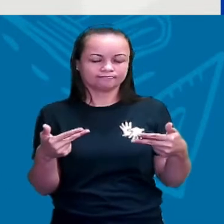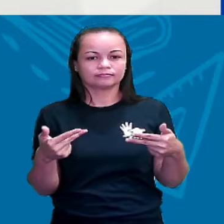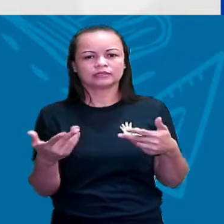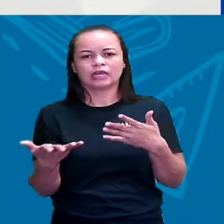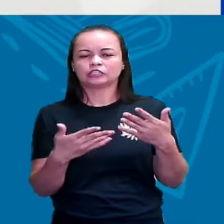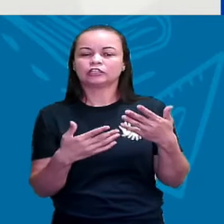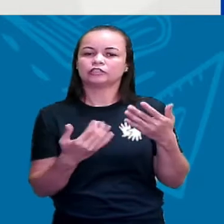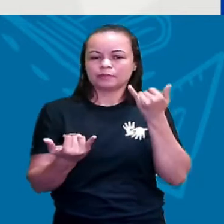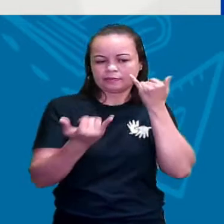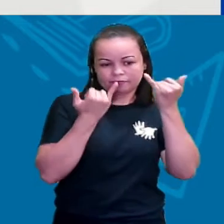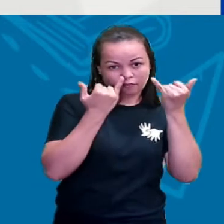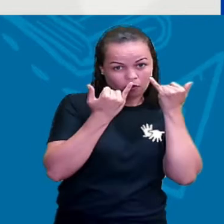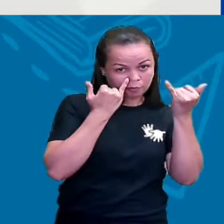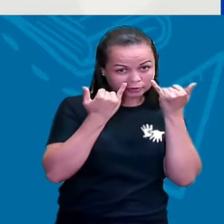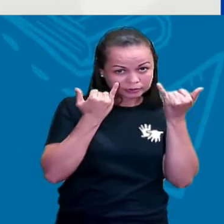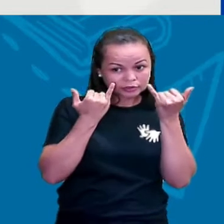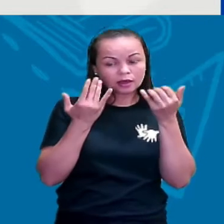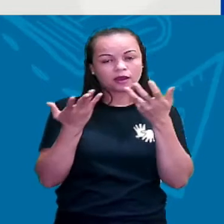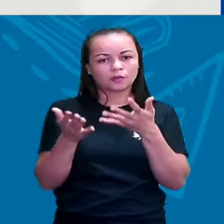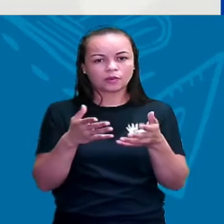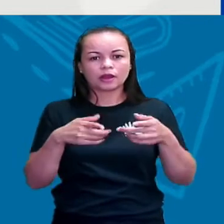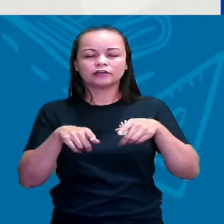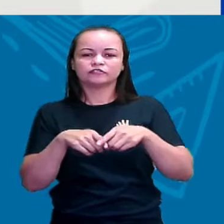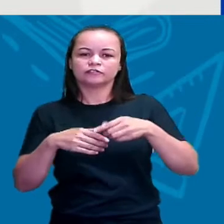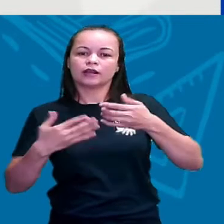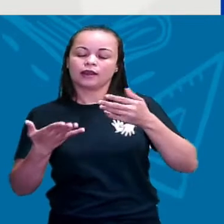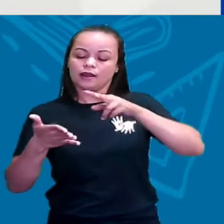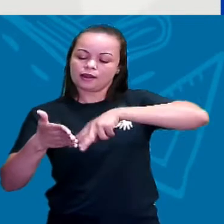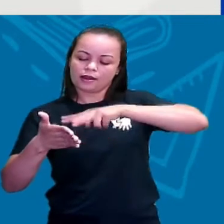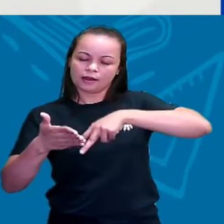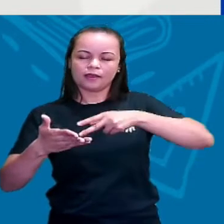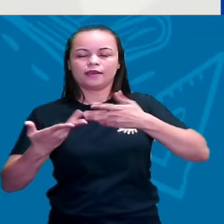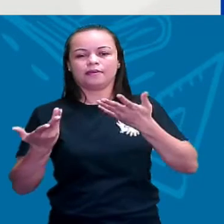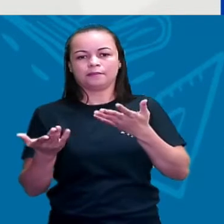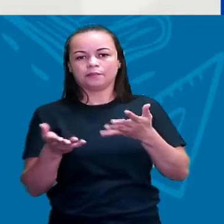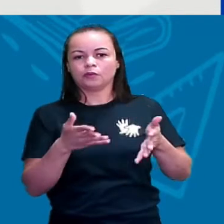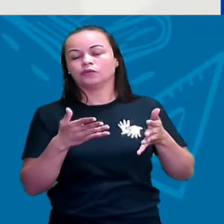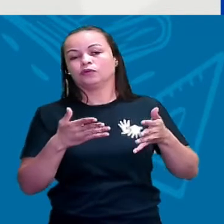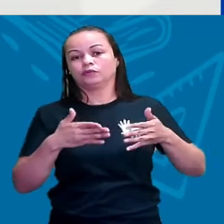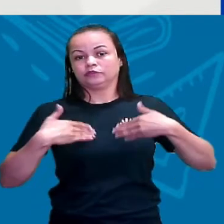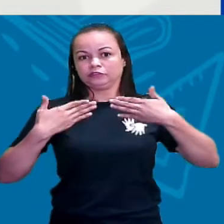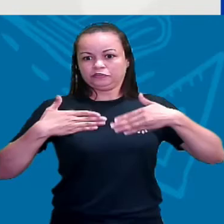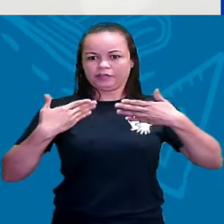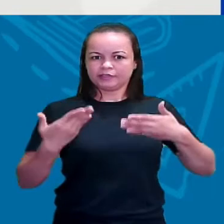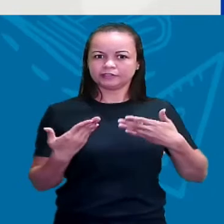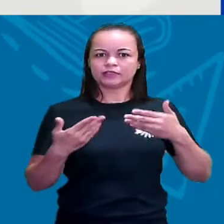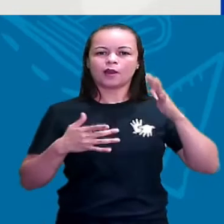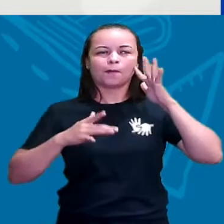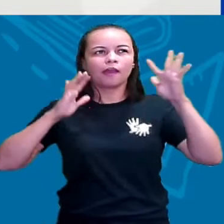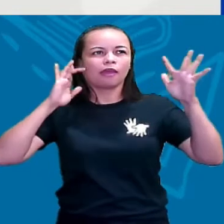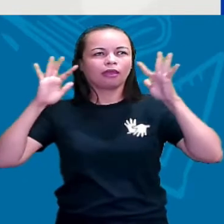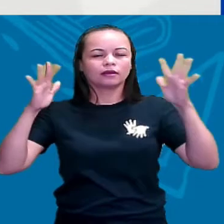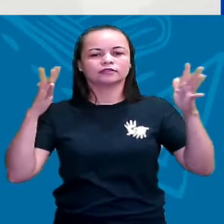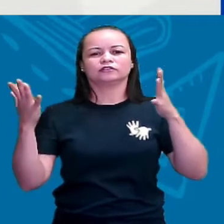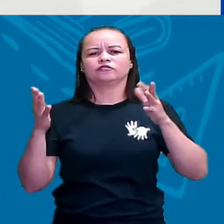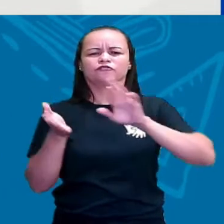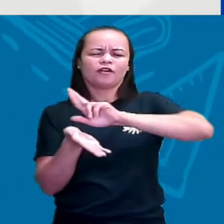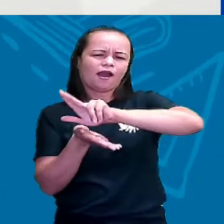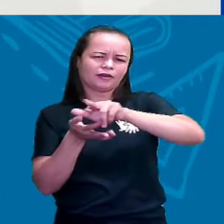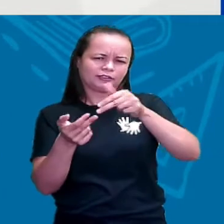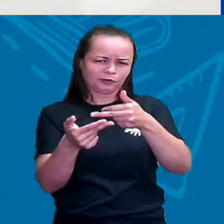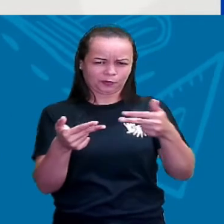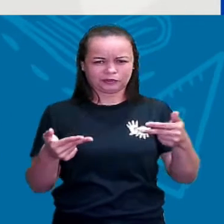lê para se informar, a gente lê por diversão. Então, a gente lê por várias finalidades.